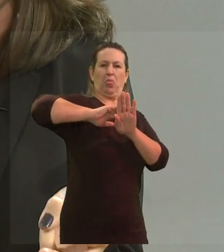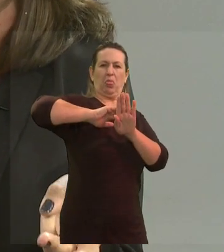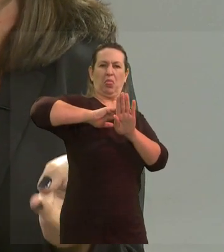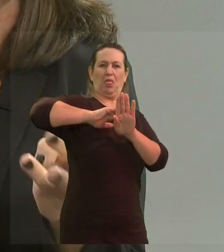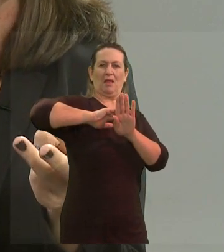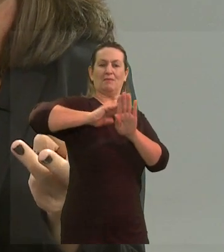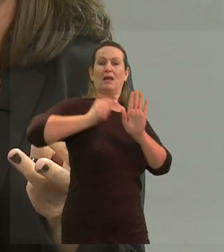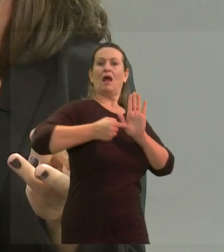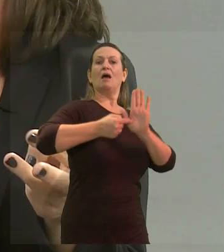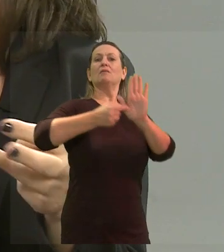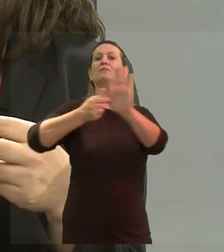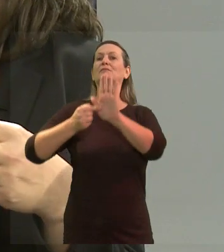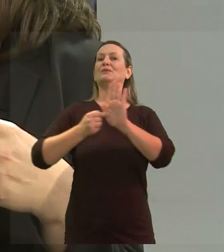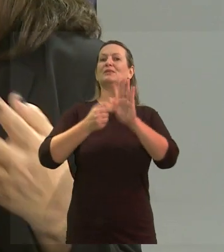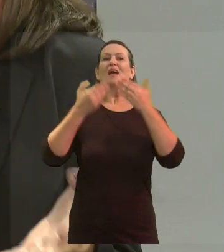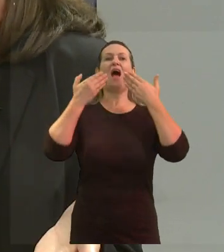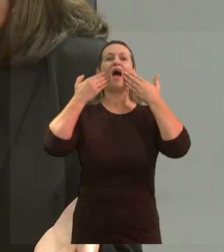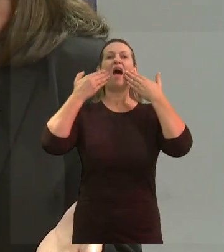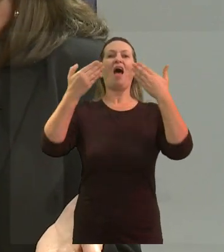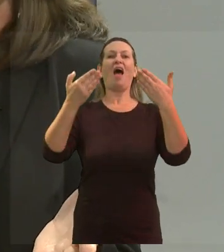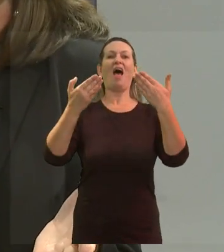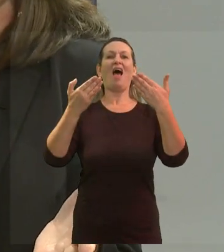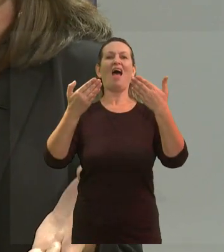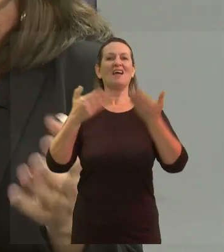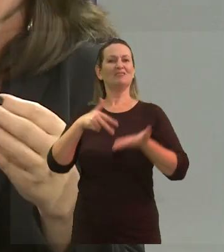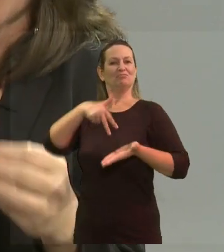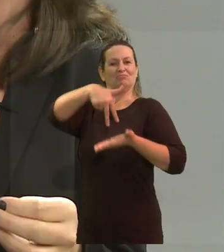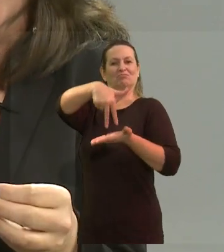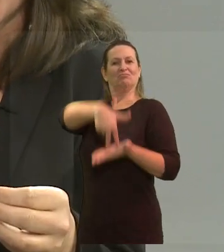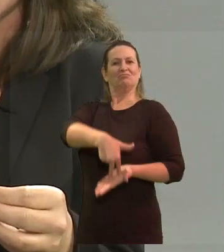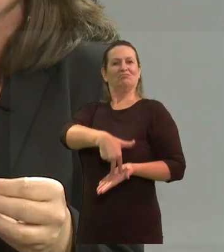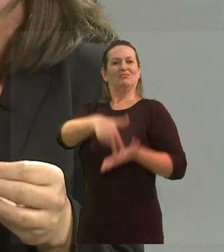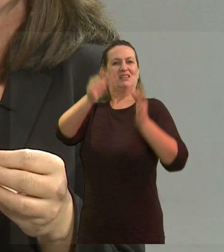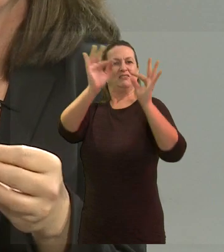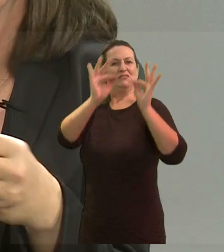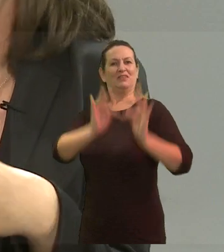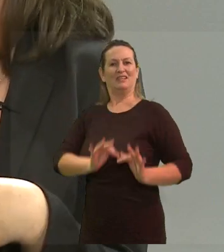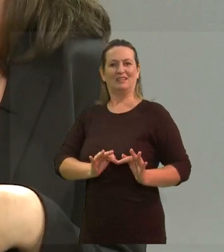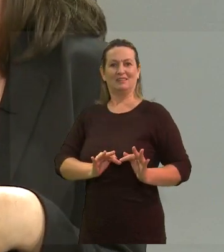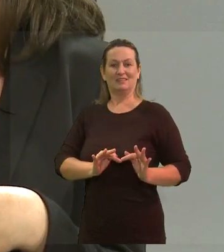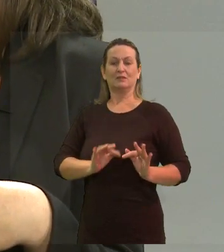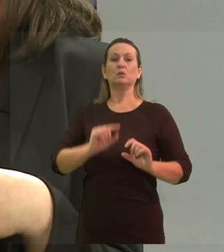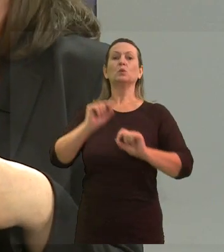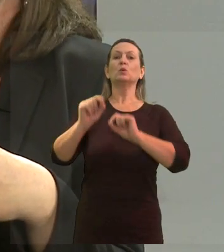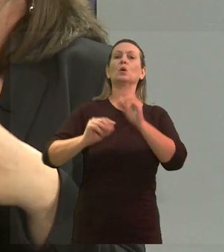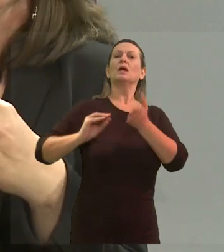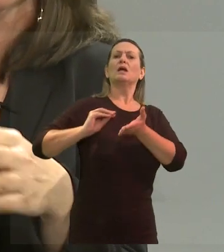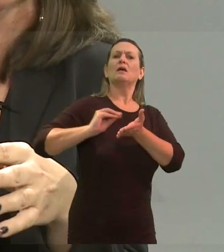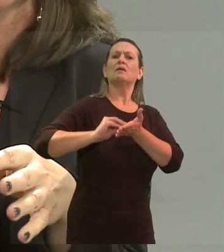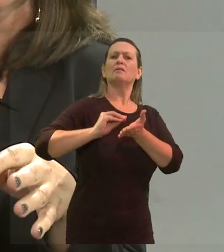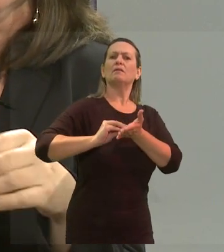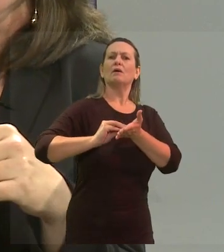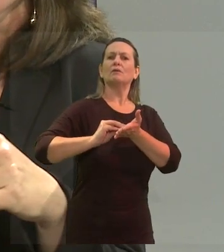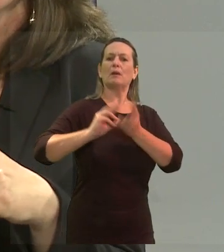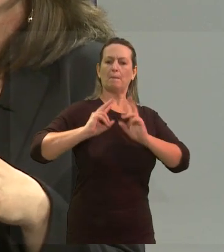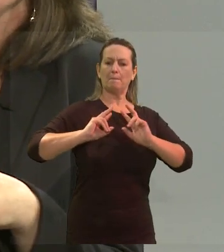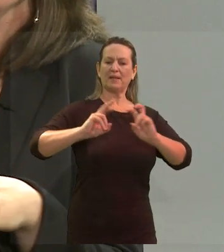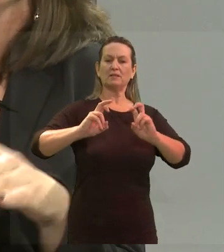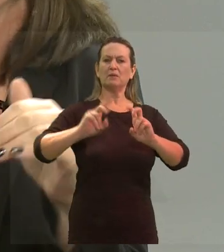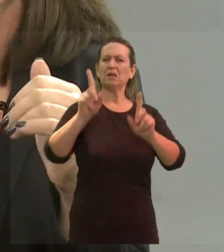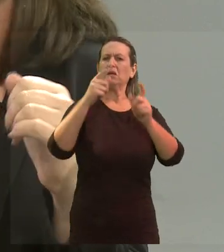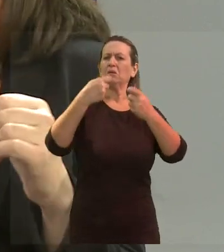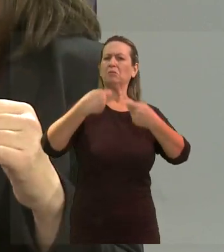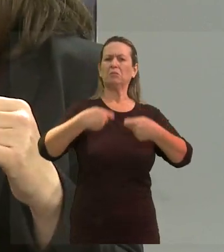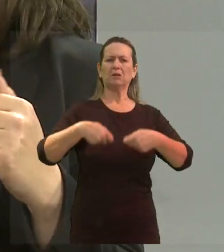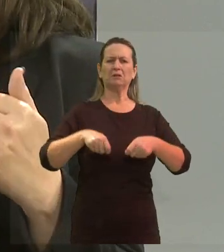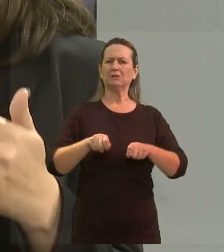sustentar? Porque ela tem uma necessidade de afirmação. Então, que está faltando é perceber que você não precisa, é, todos